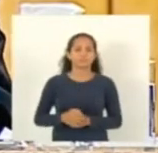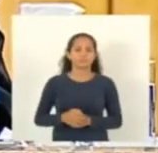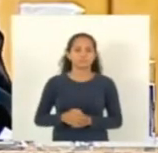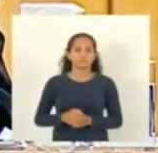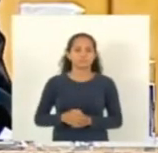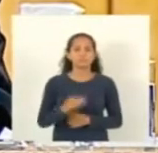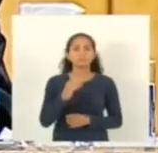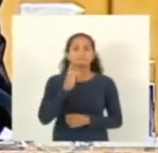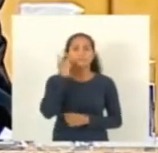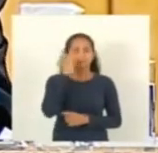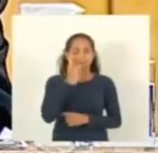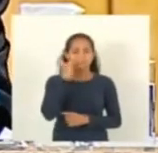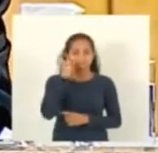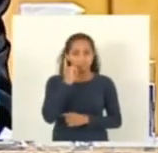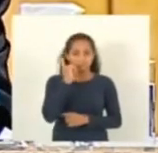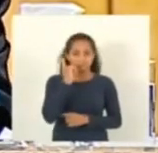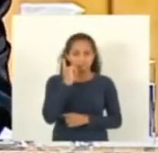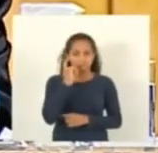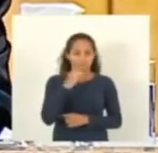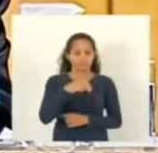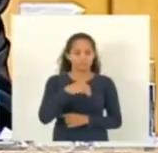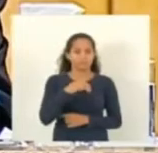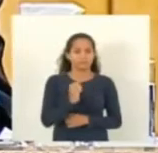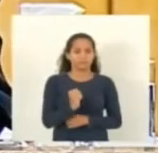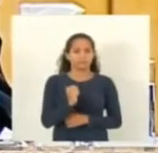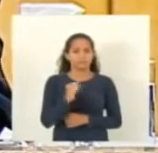deputado Marcelo Santos